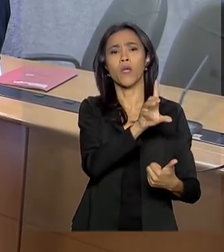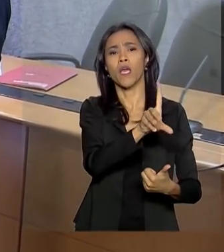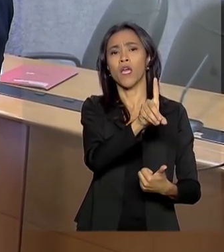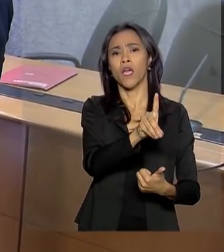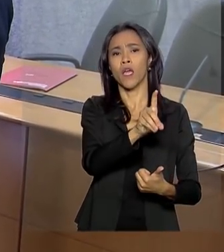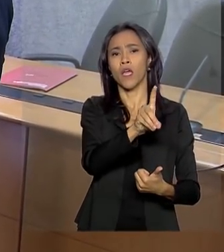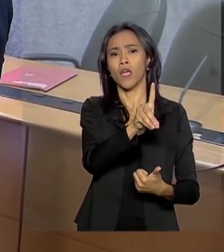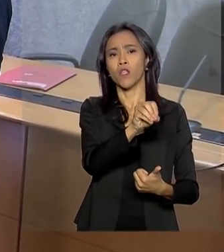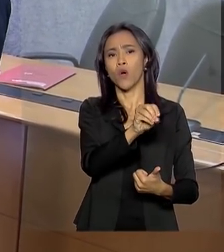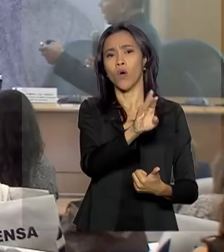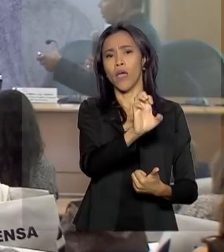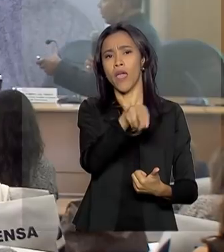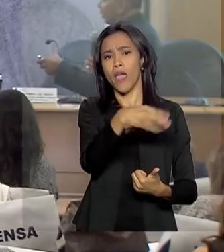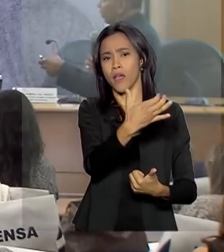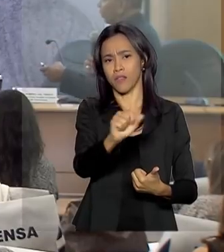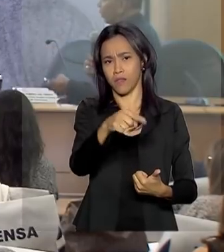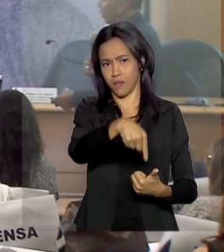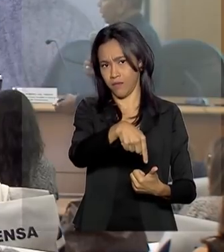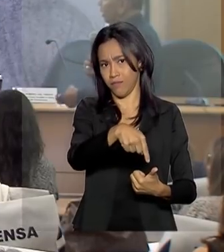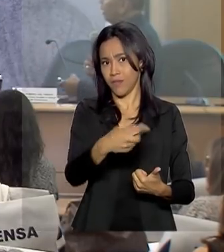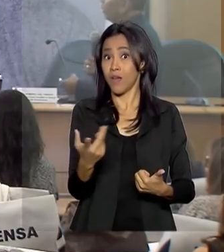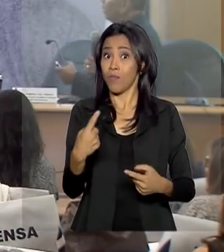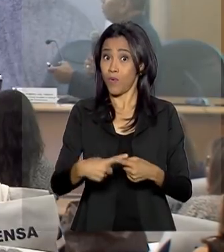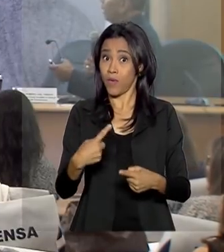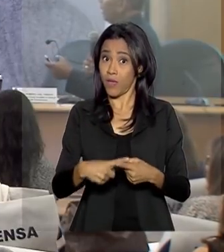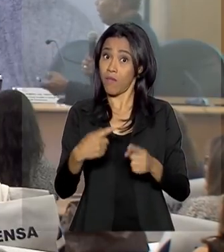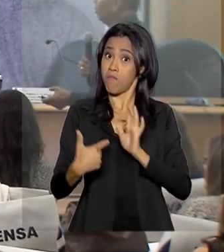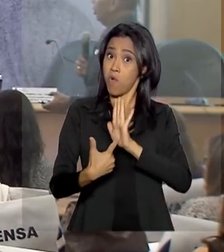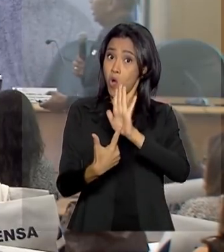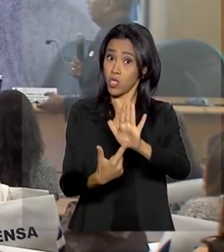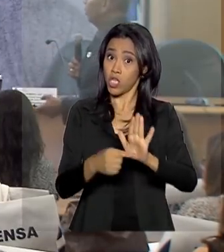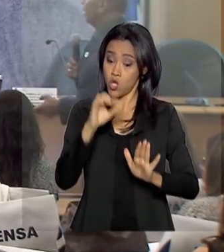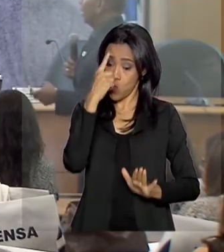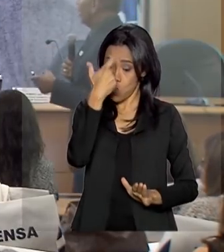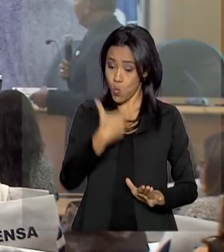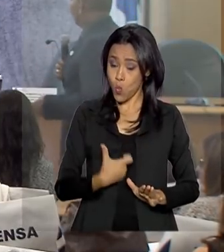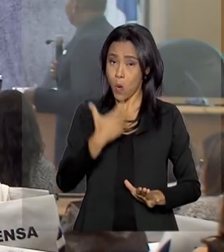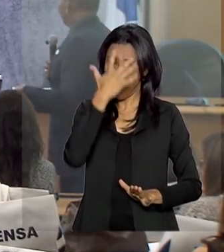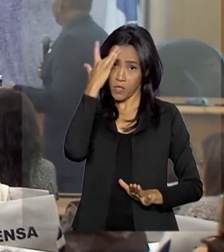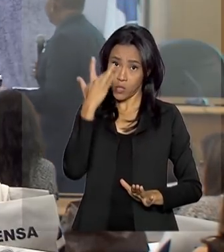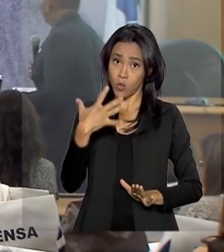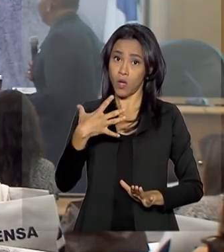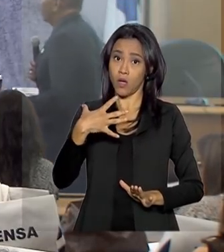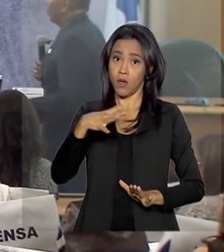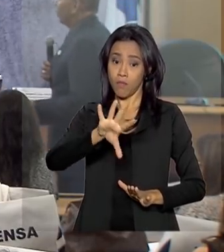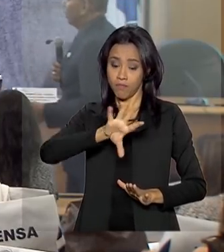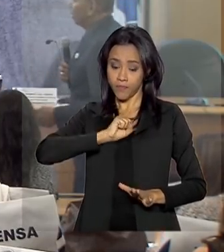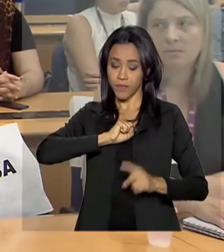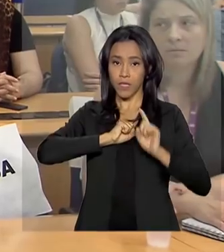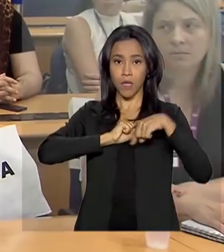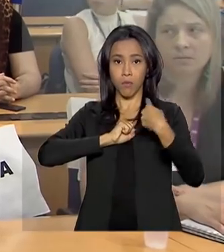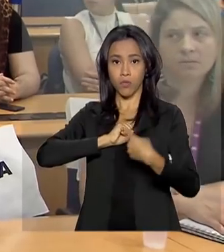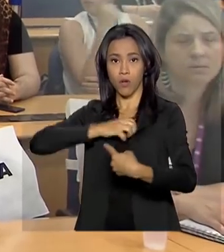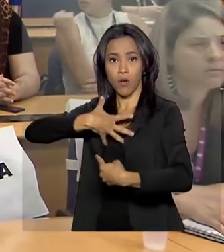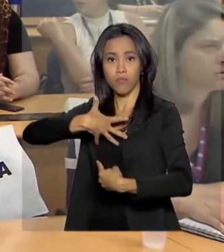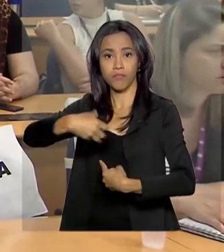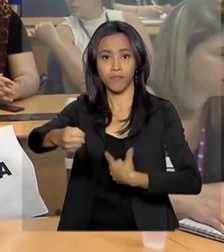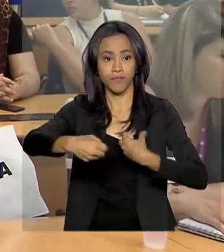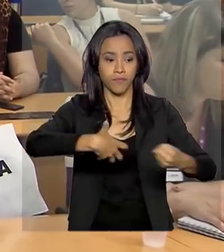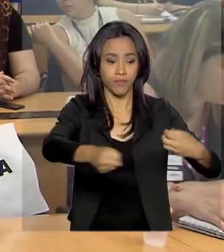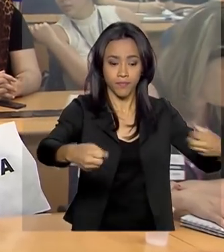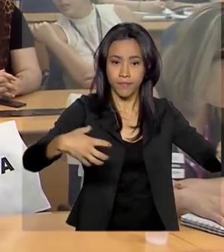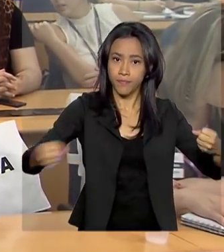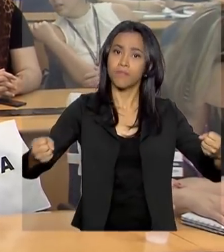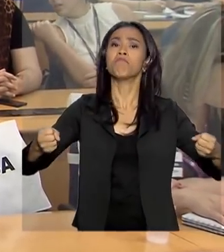sexualmente transmissíveis porque destaca a possibilidade de uma pessoa ter e transmitir uma infecção, mesmo sem